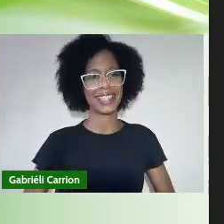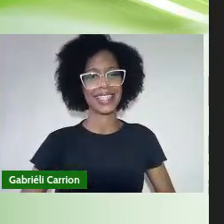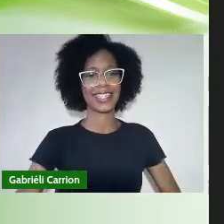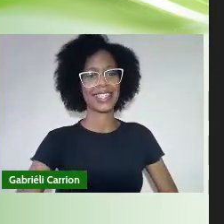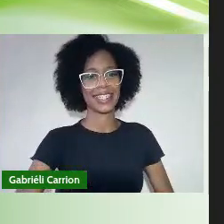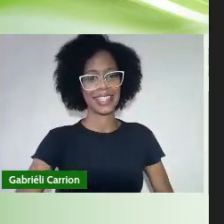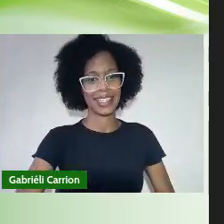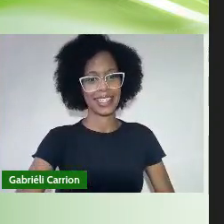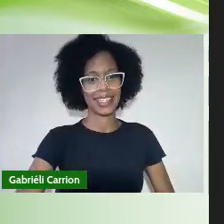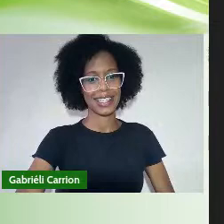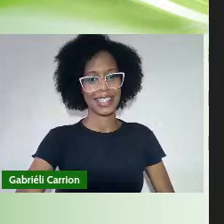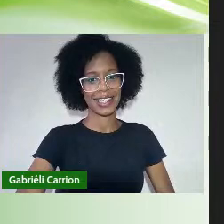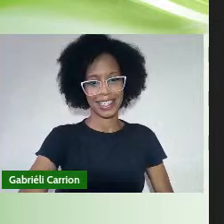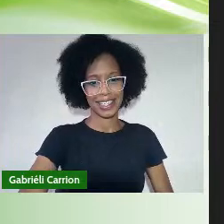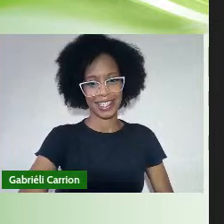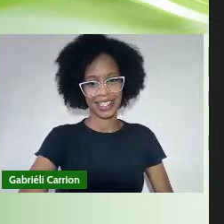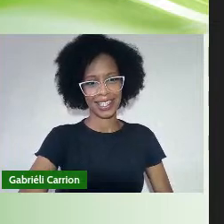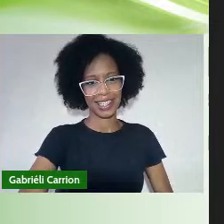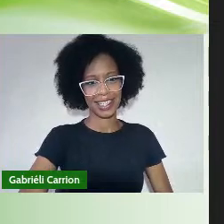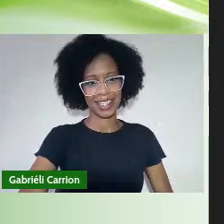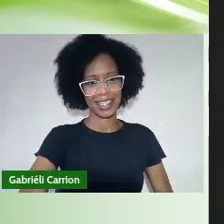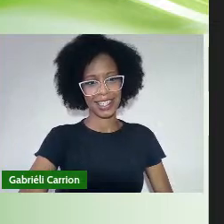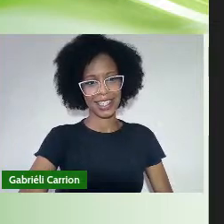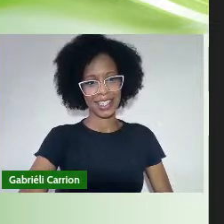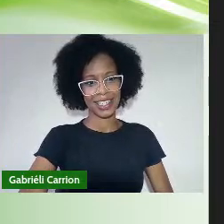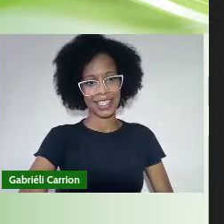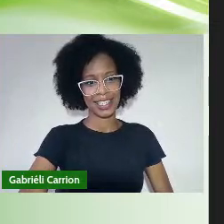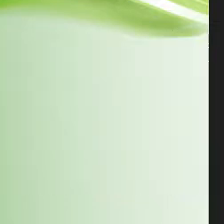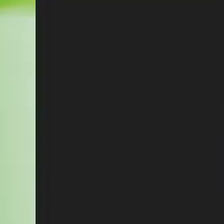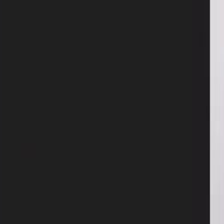Salve produção